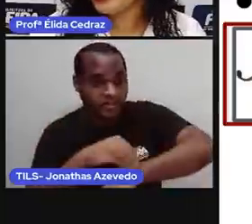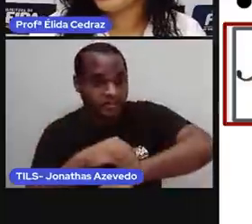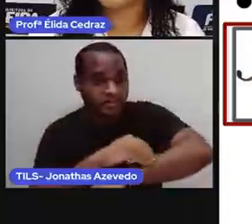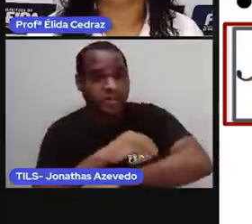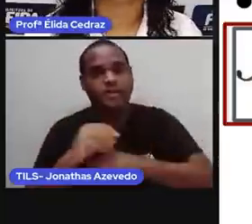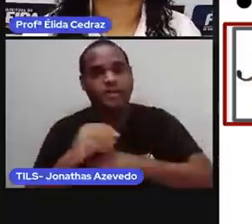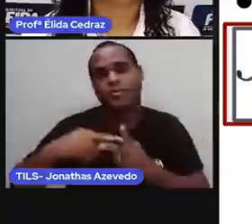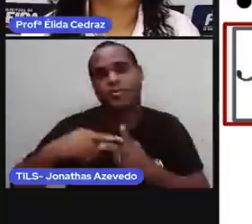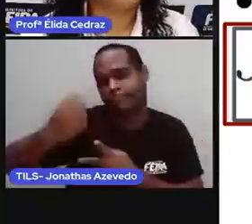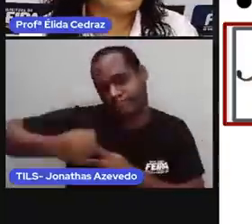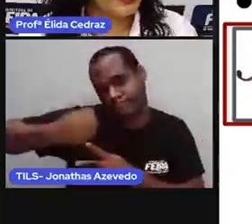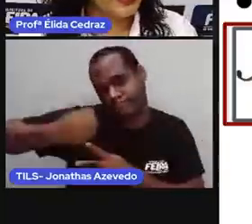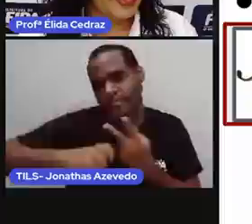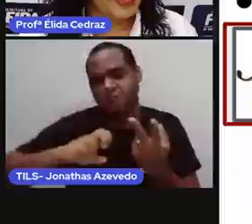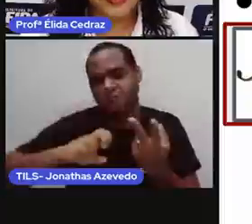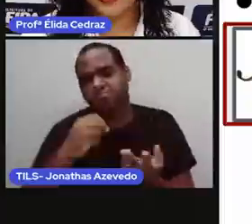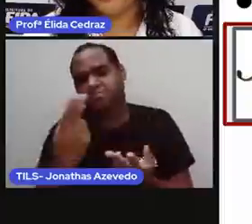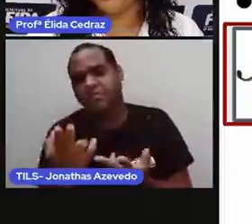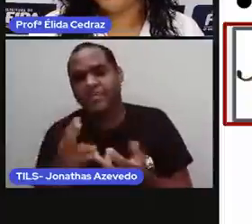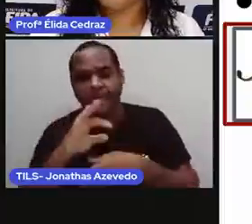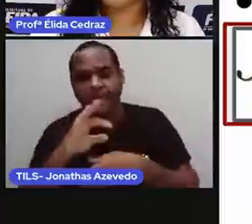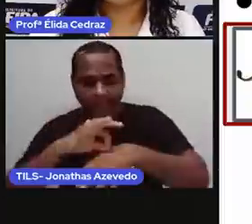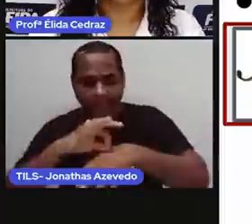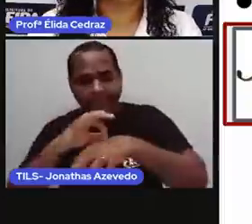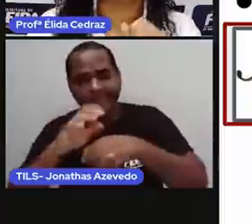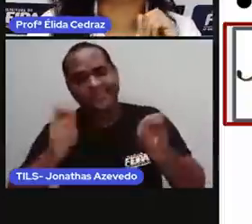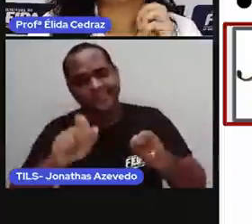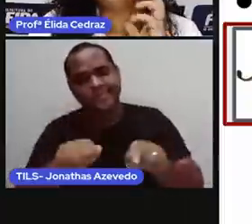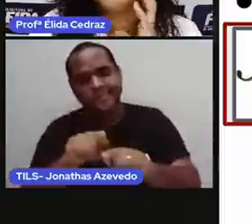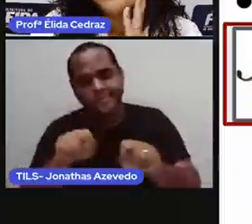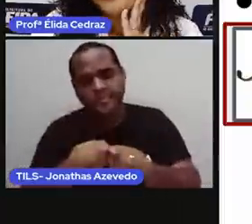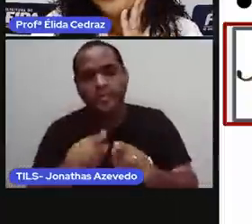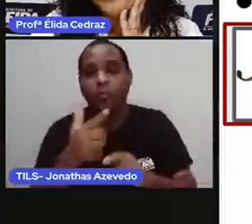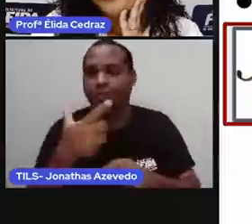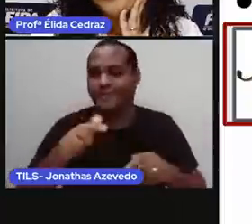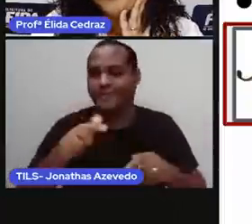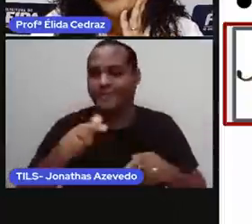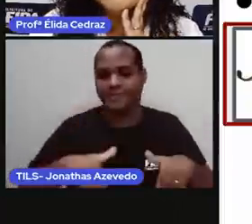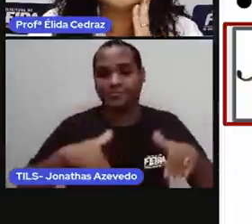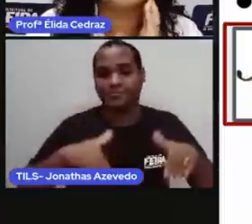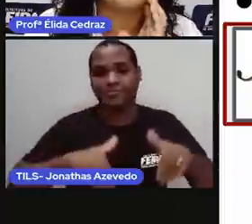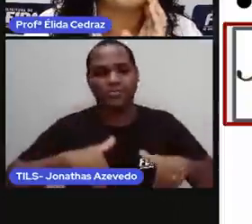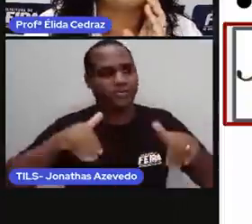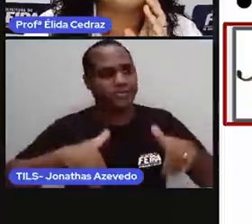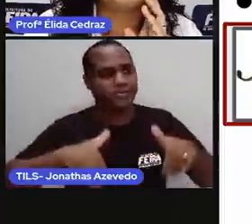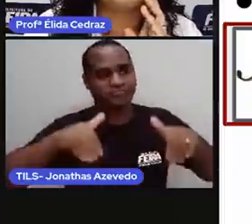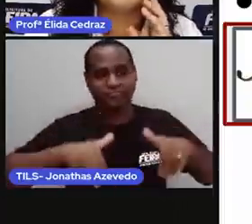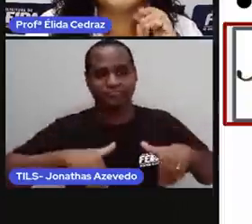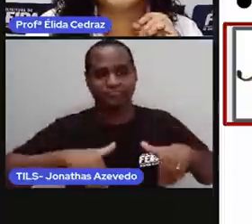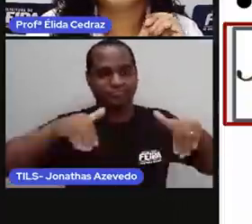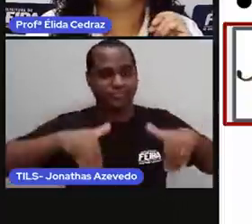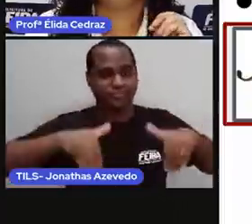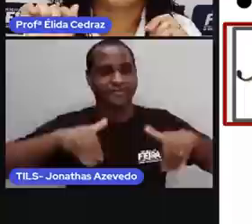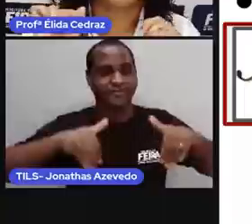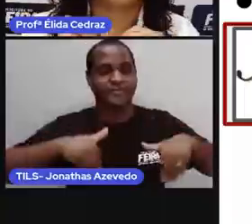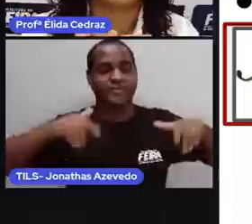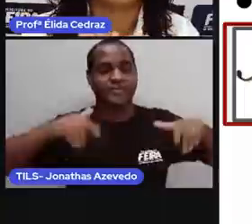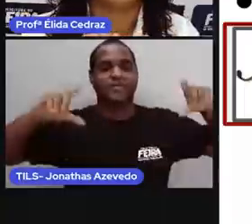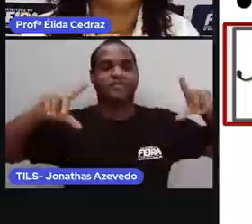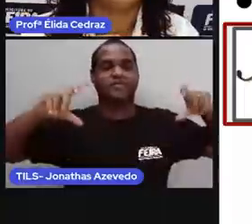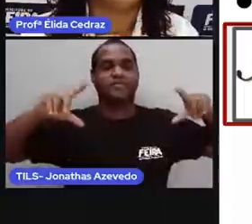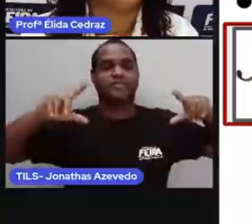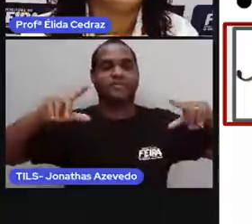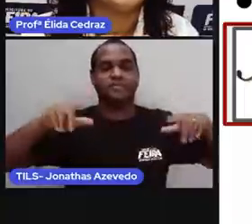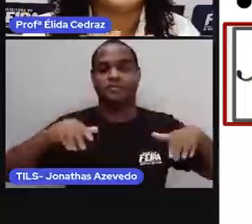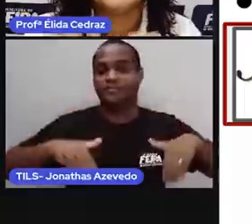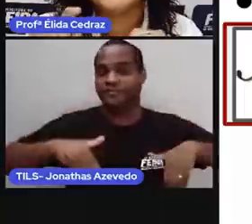leite e a carne. E o canguru? Olha a foto direitinha. É uma